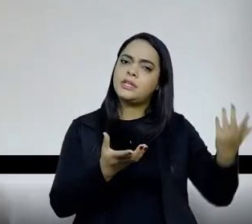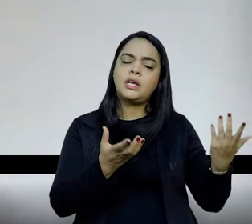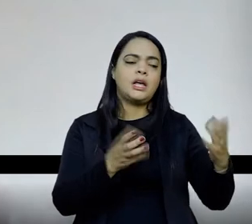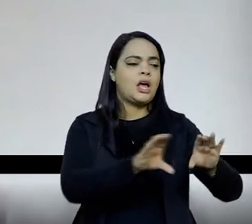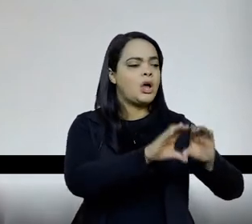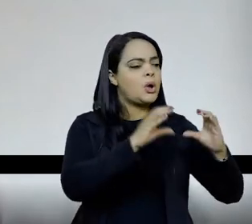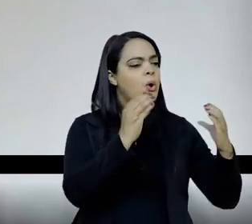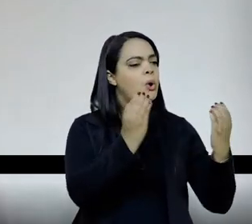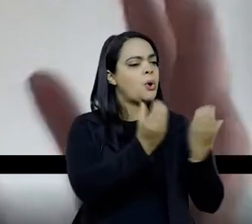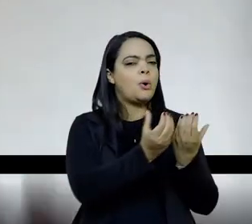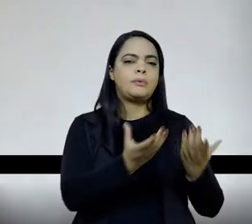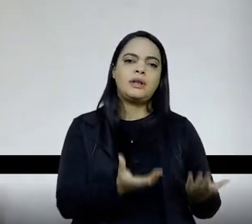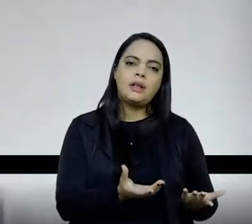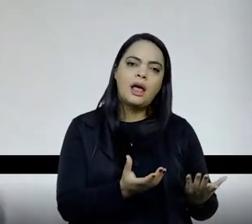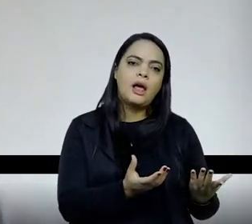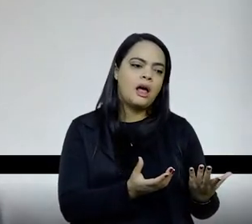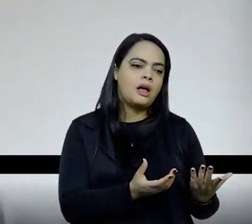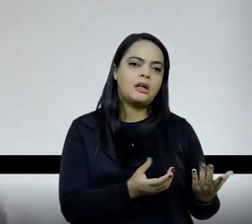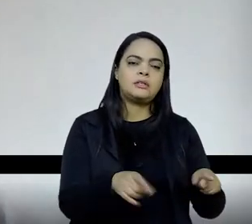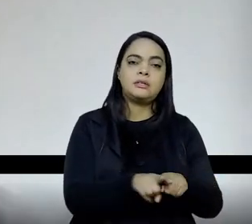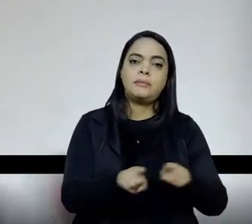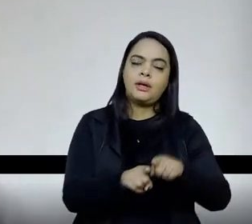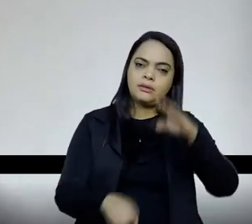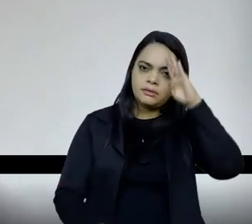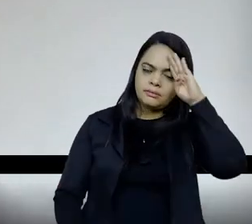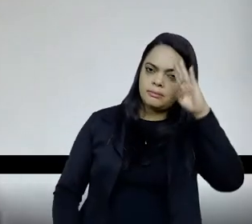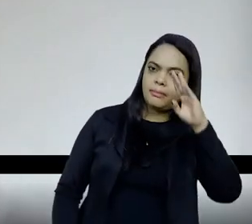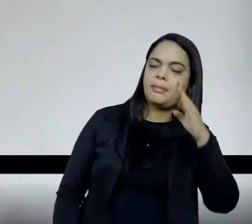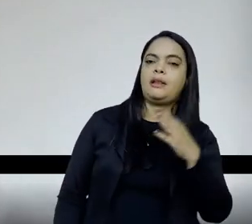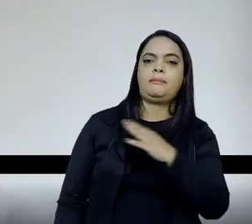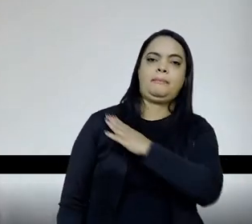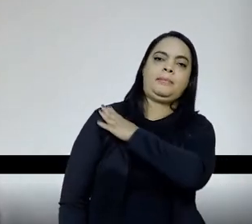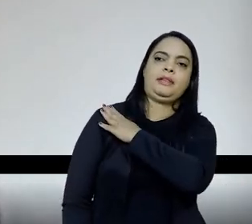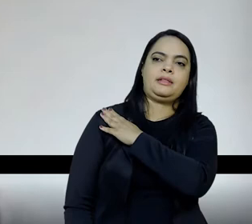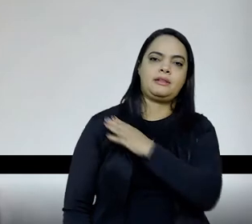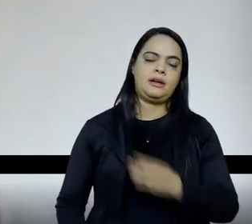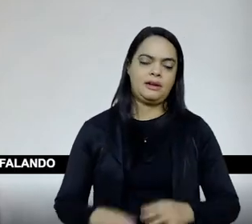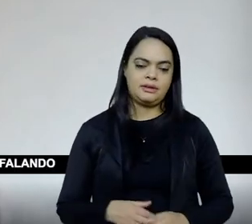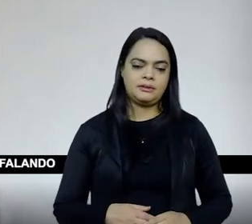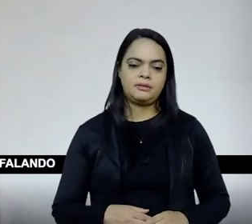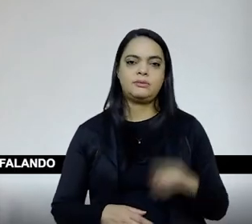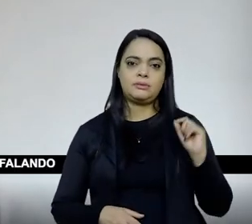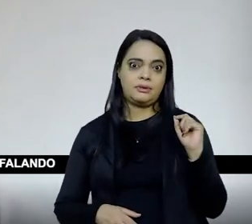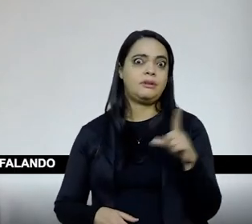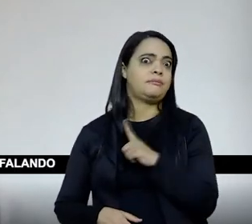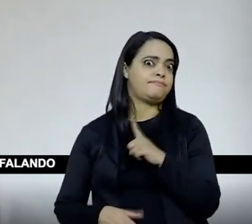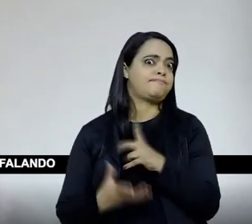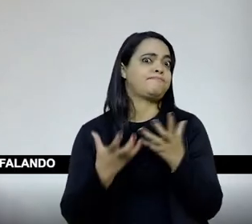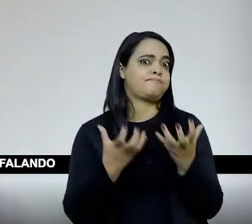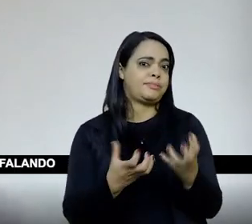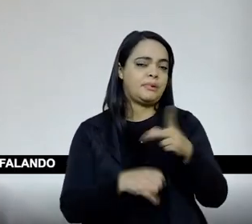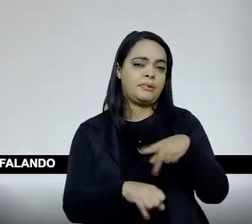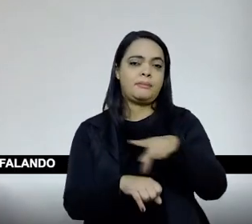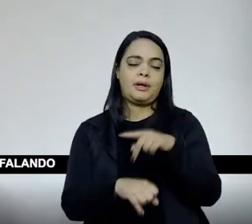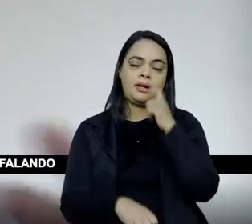empiricamente observáveis, os militares, os militares não são pouca coisa nesse país, então, eles não